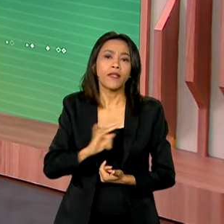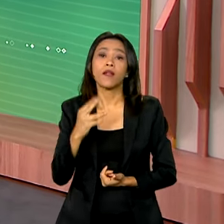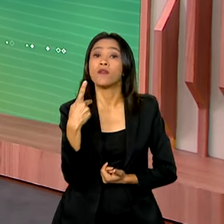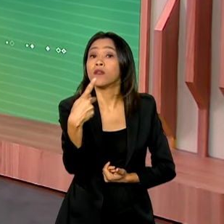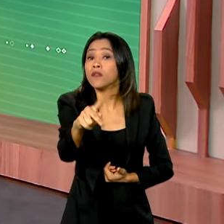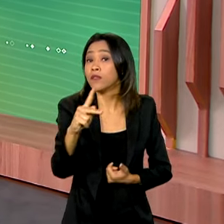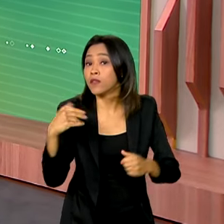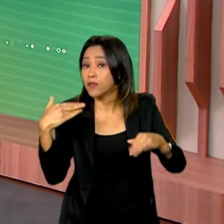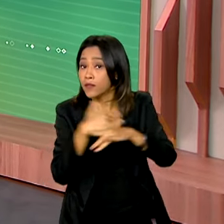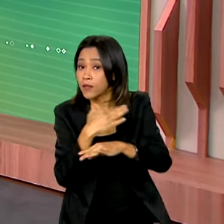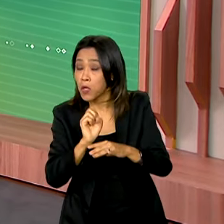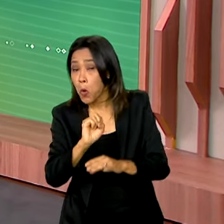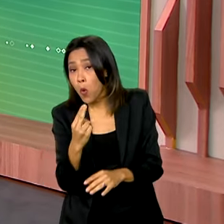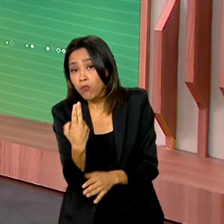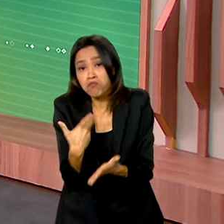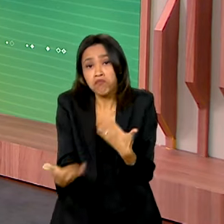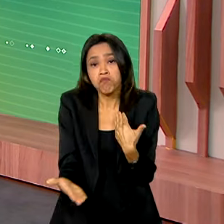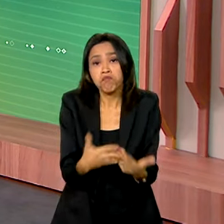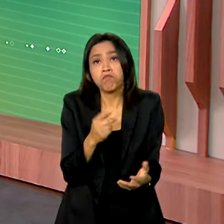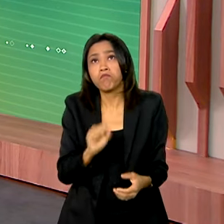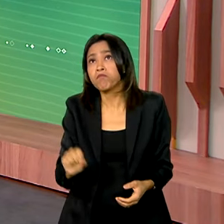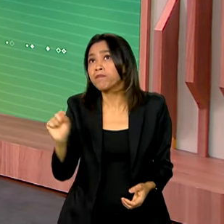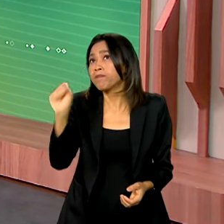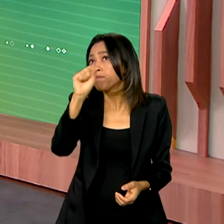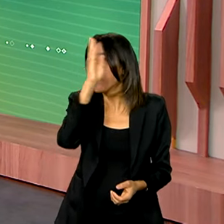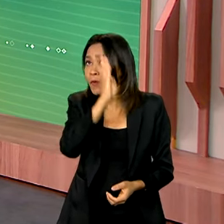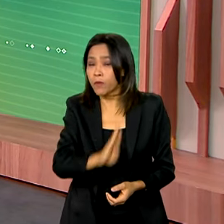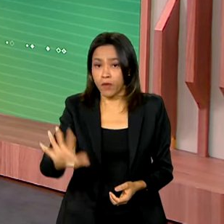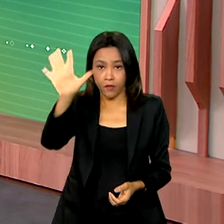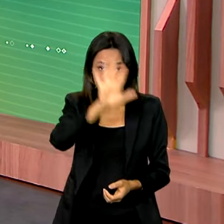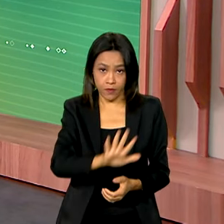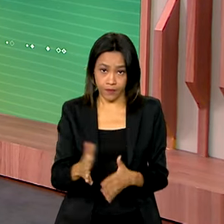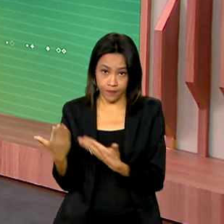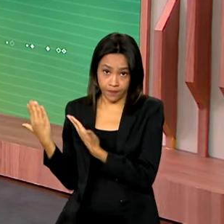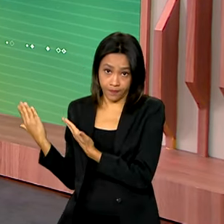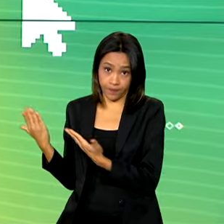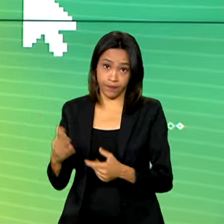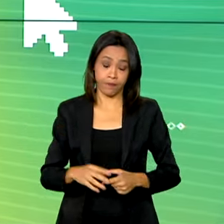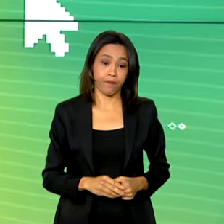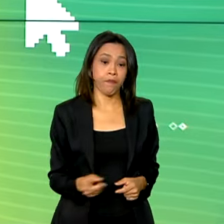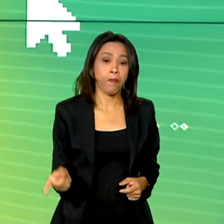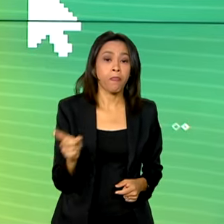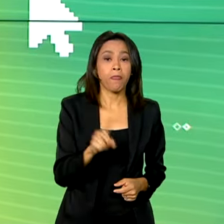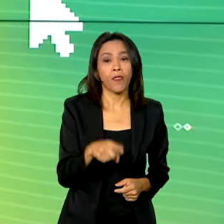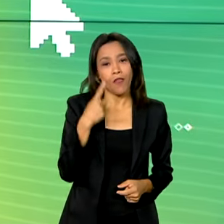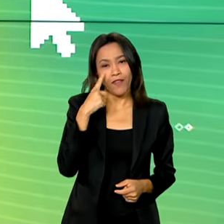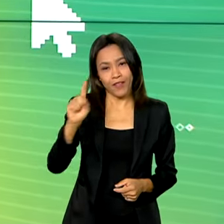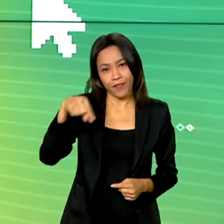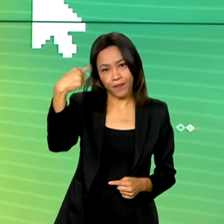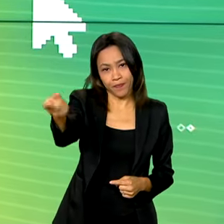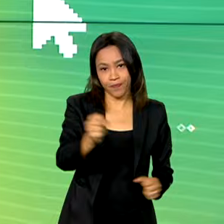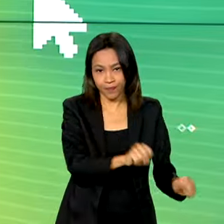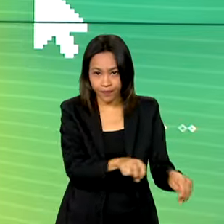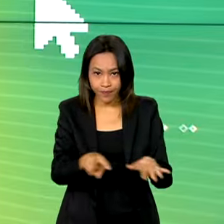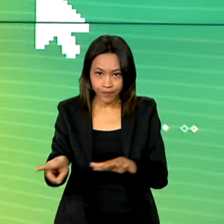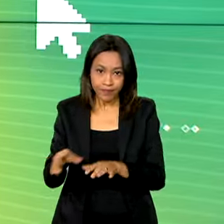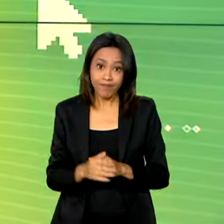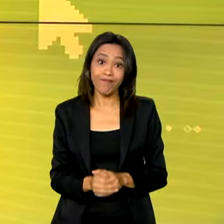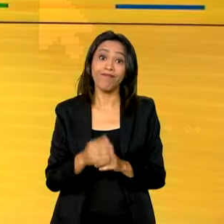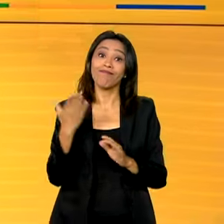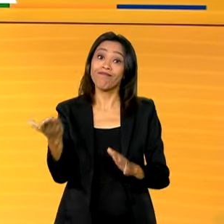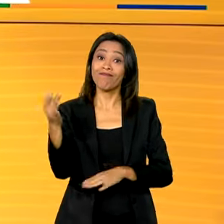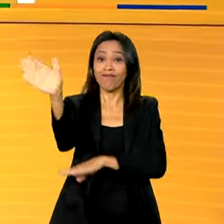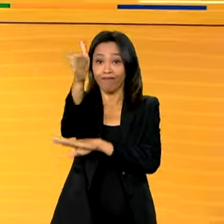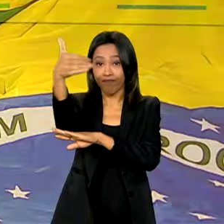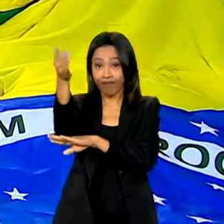sua cidade ou em qualquer outra localidade do país. E veja a seguir. Semana da Pátria.